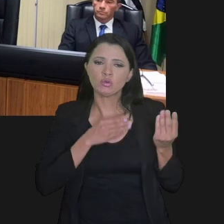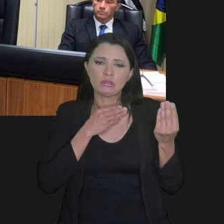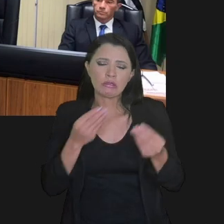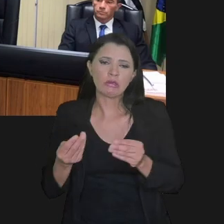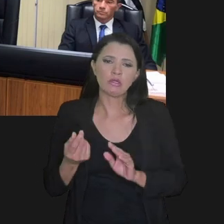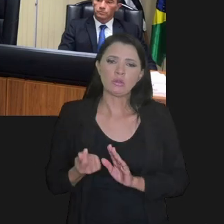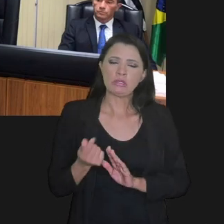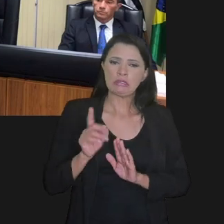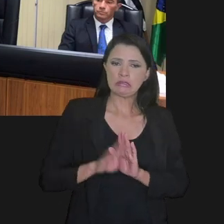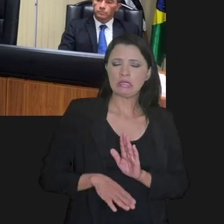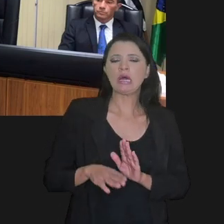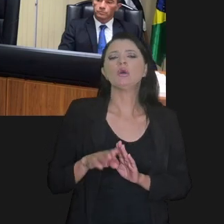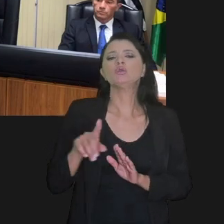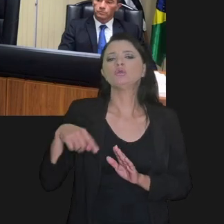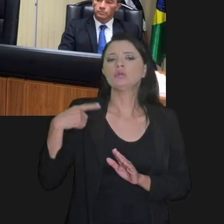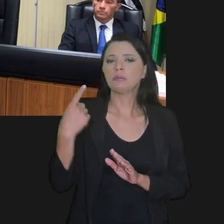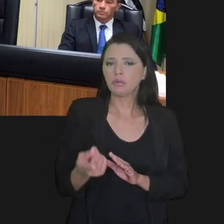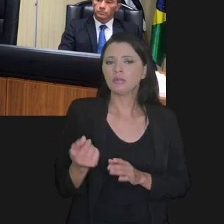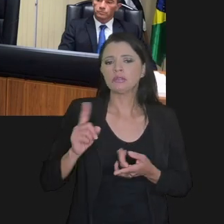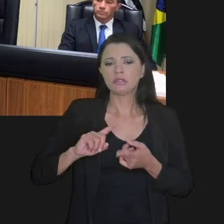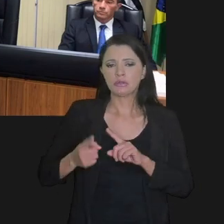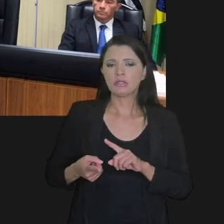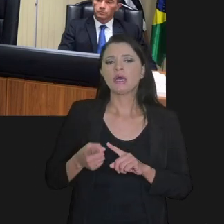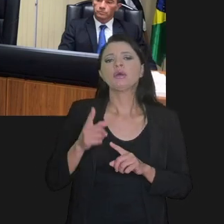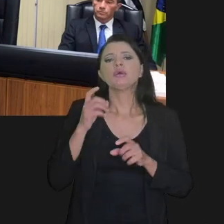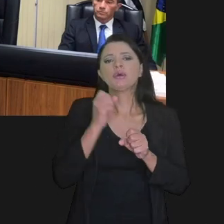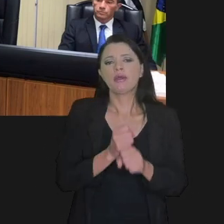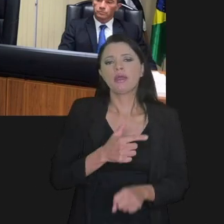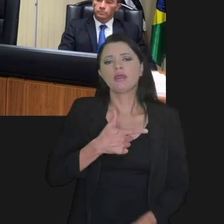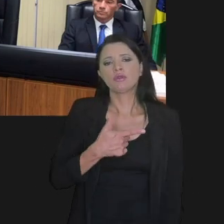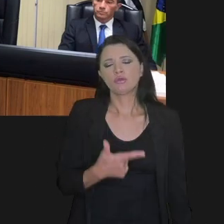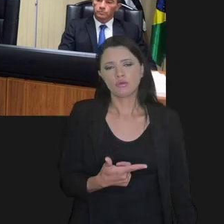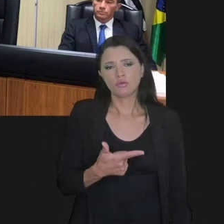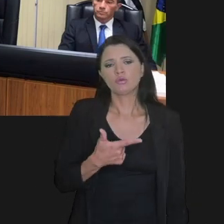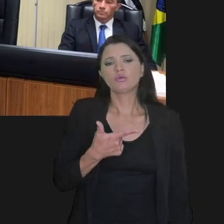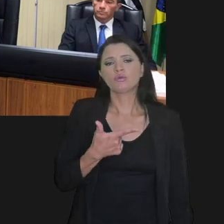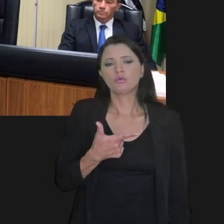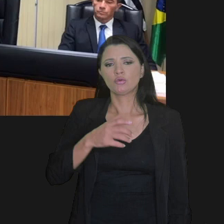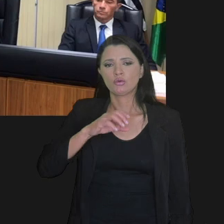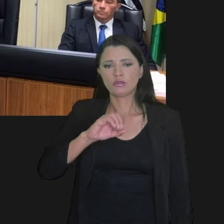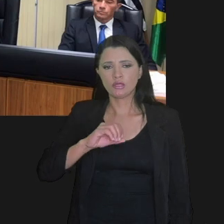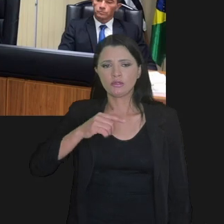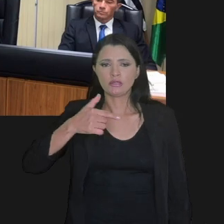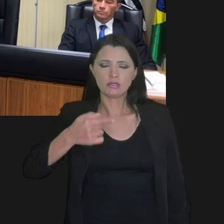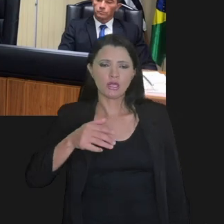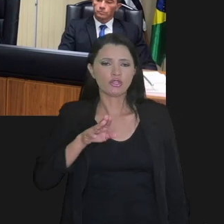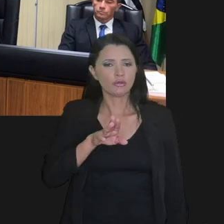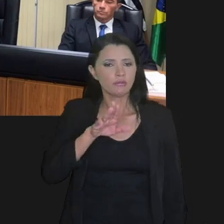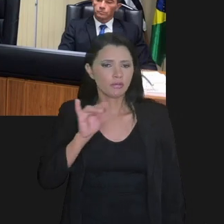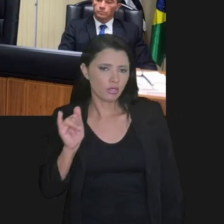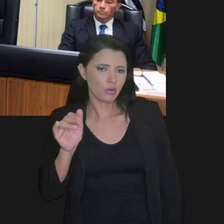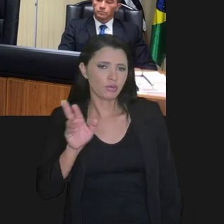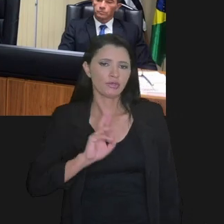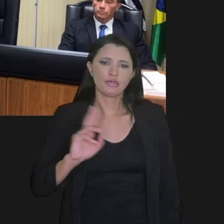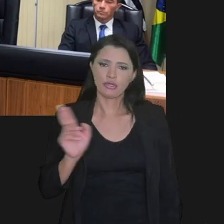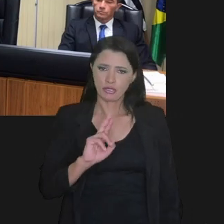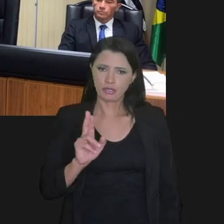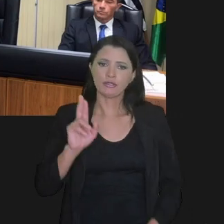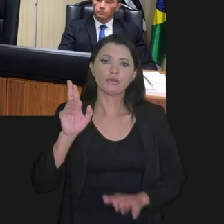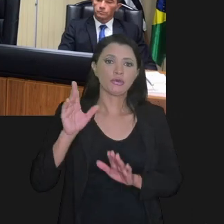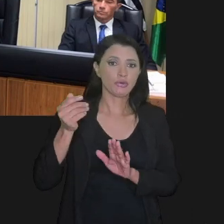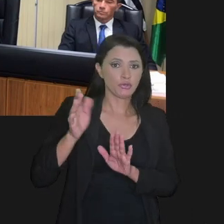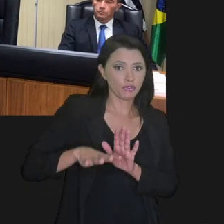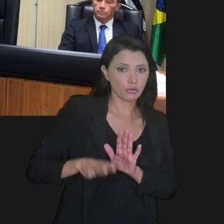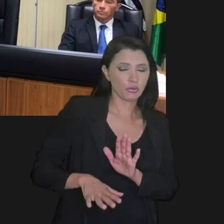os descontos que foram dados, o saldo após descontos negociados é de 207 bilhões de